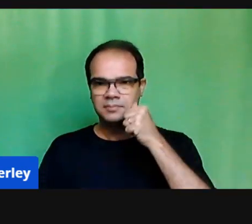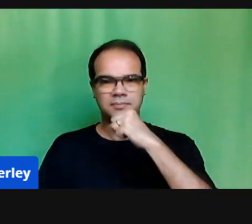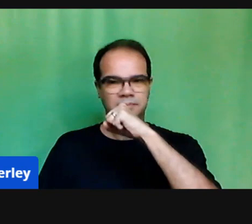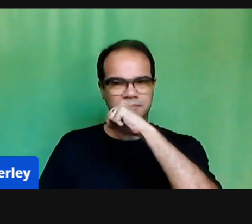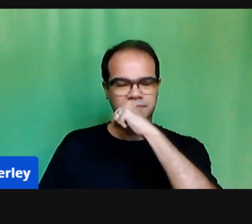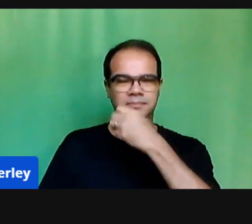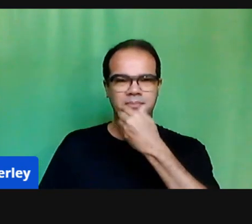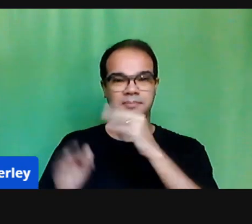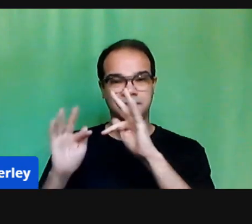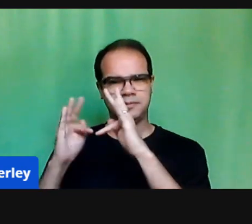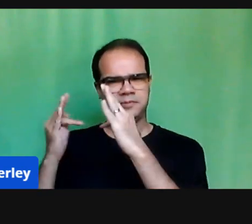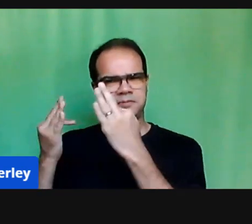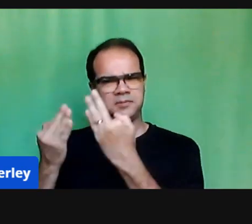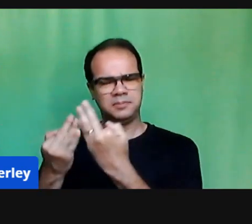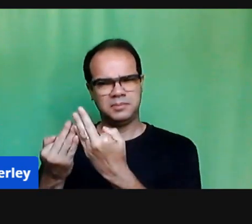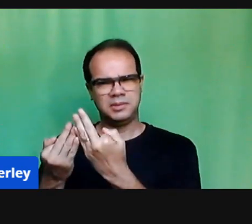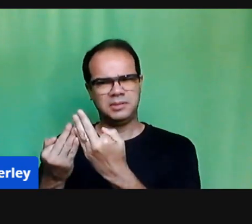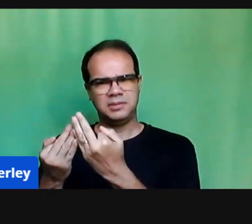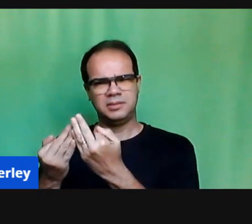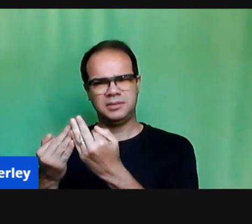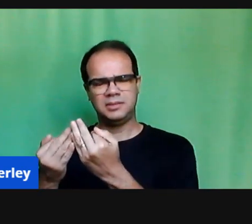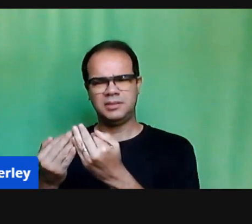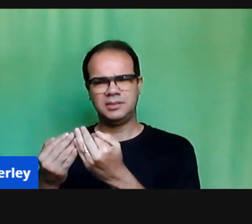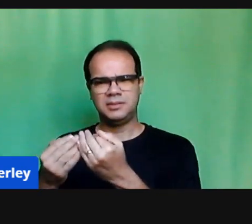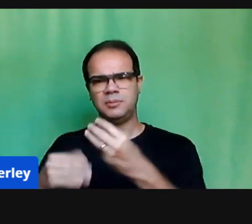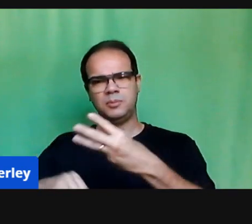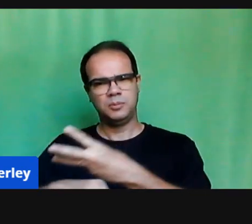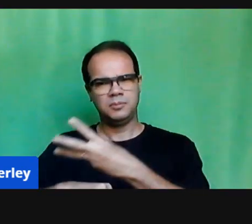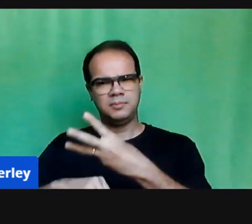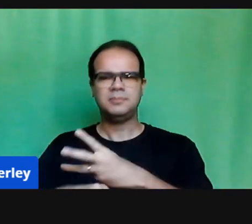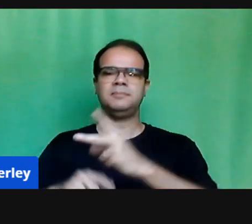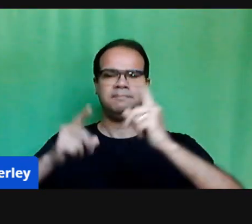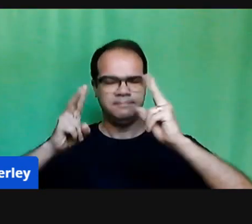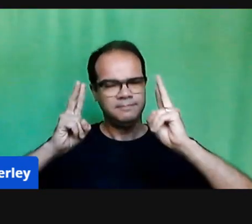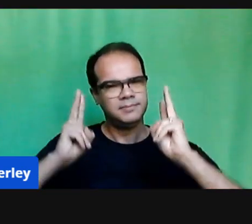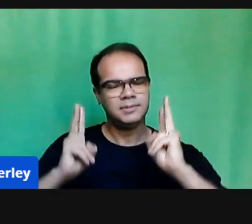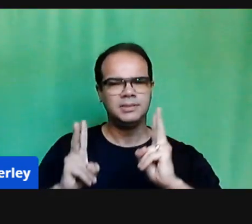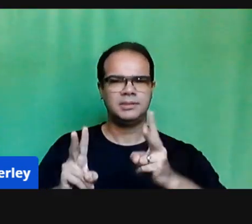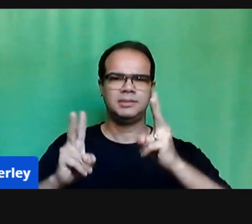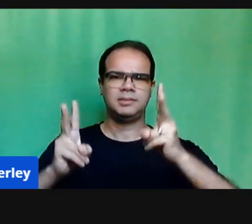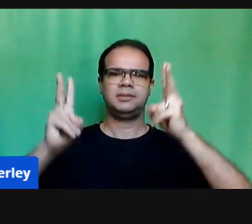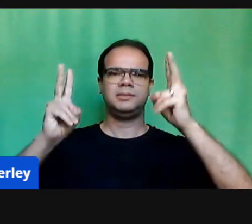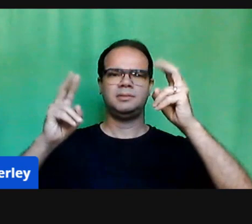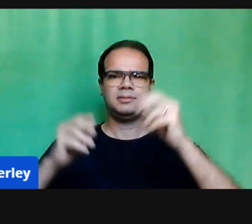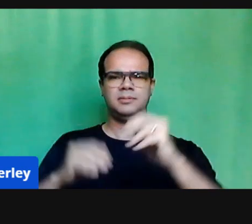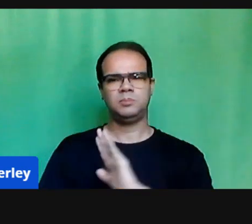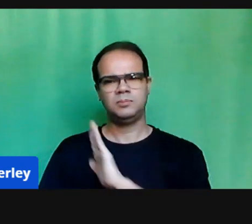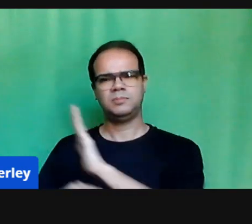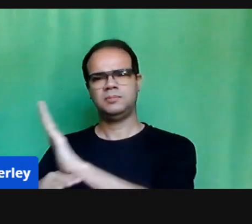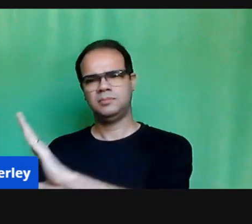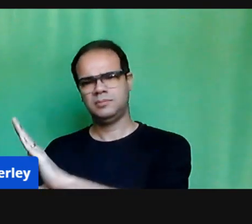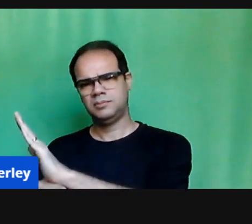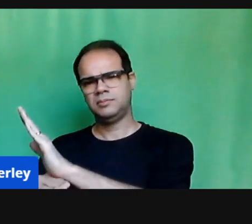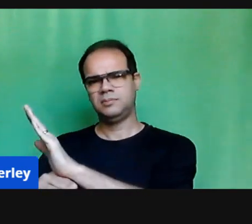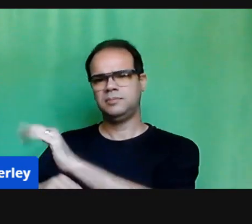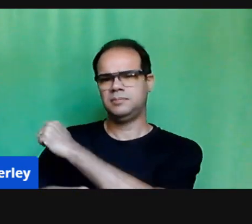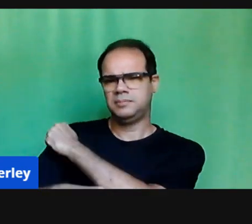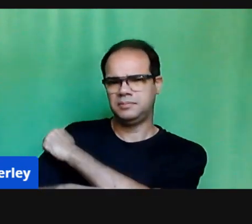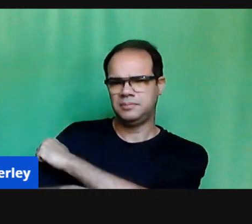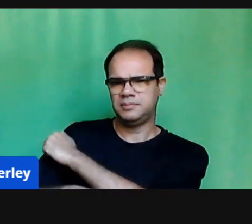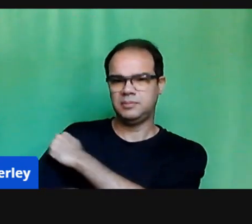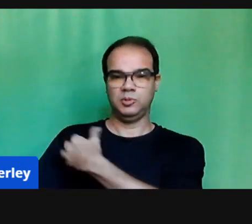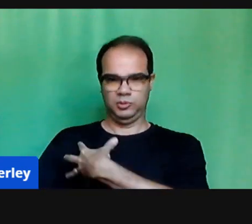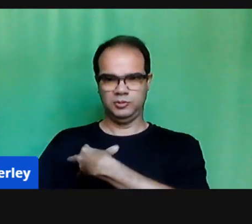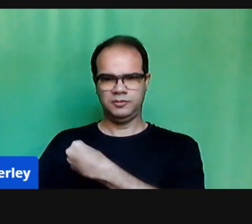educadas, muito, e conseguem fazer com que o trabalho ali flua, e temos